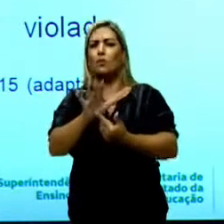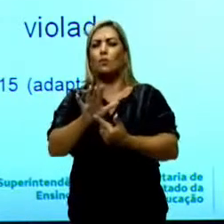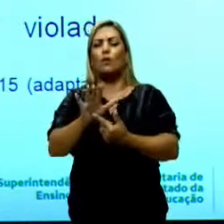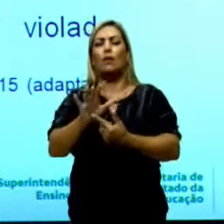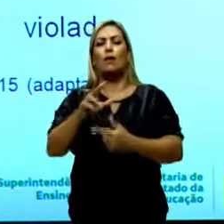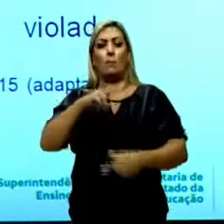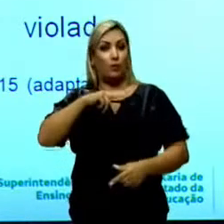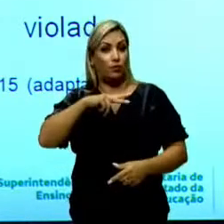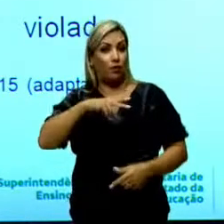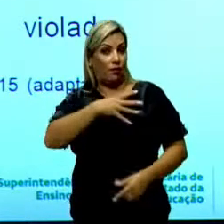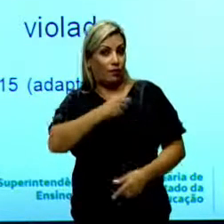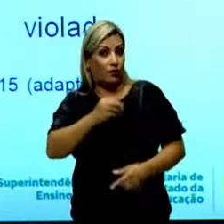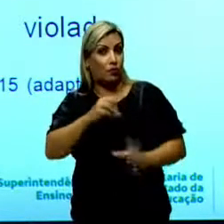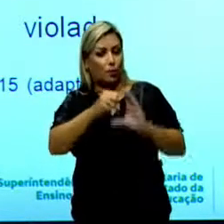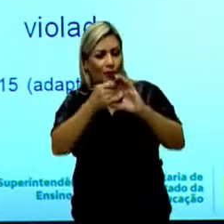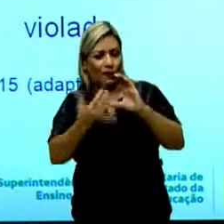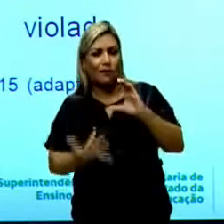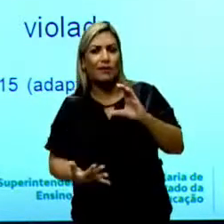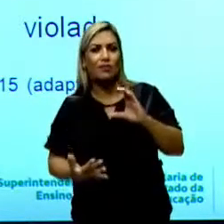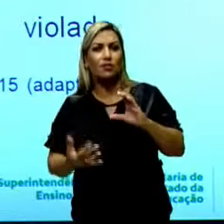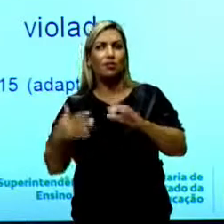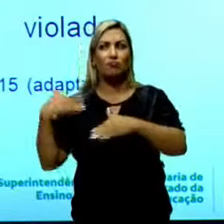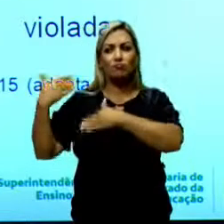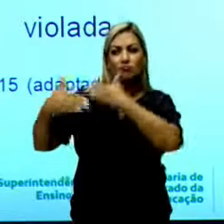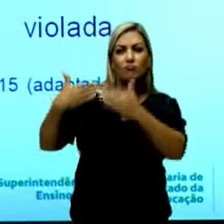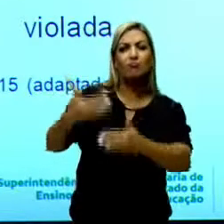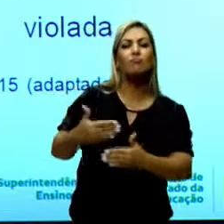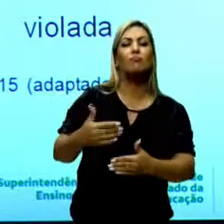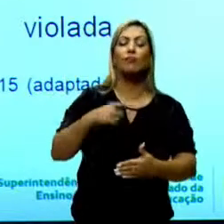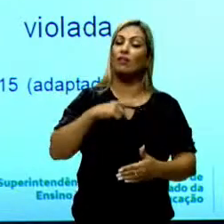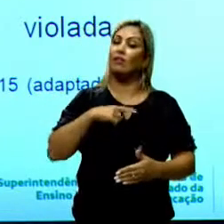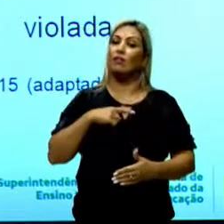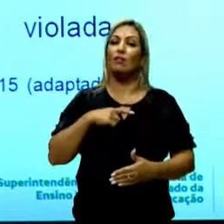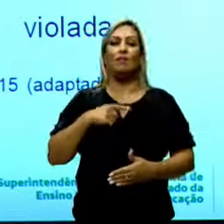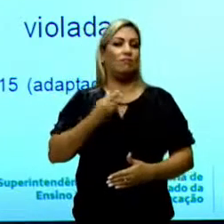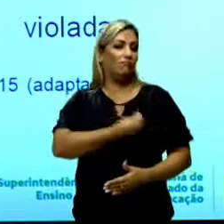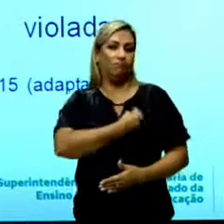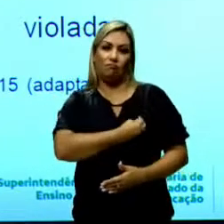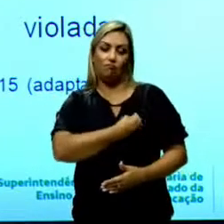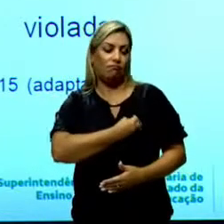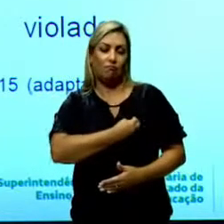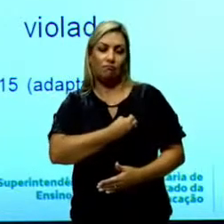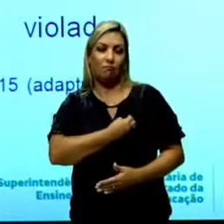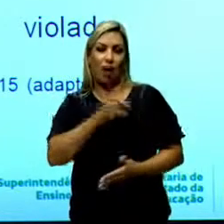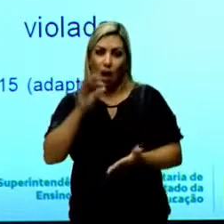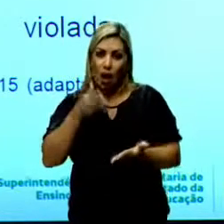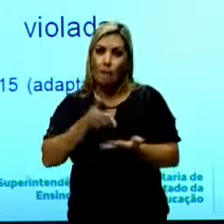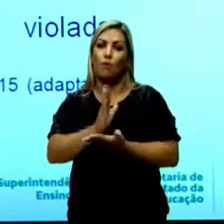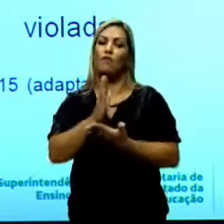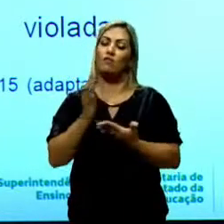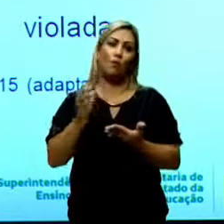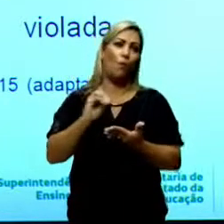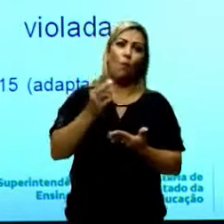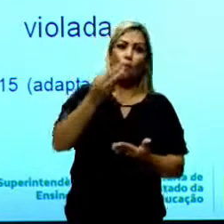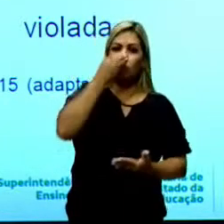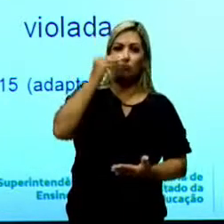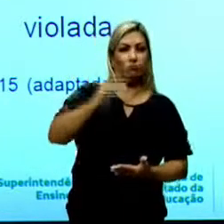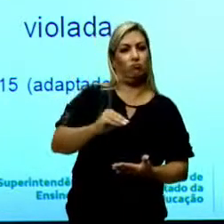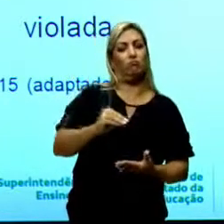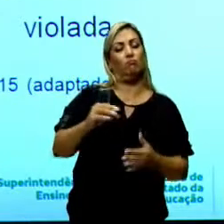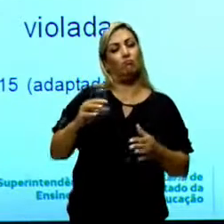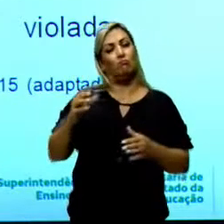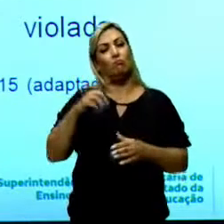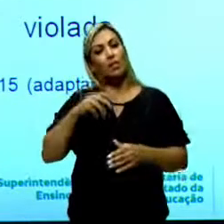assumir uma característica de linha do tempo em que eles não participaram da aprovação ou recusa quanto à